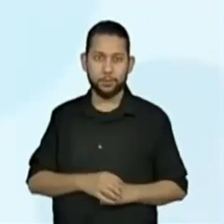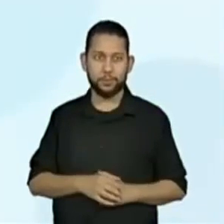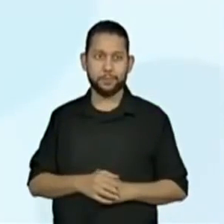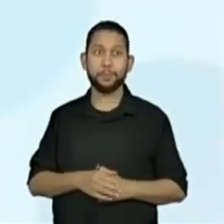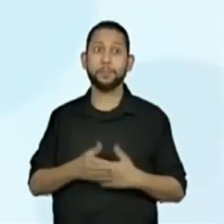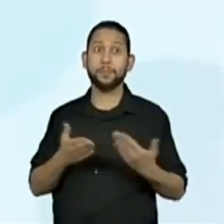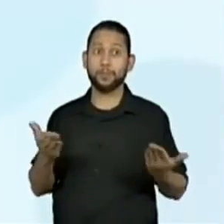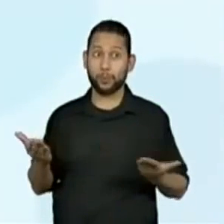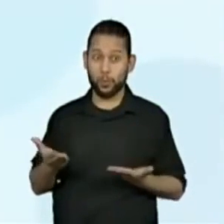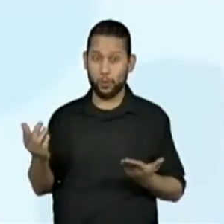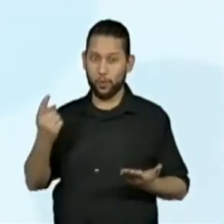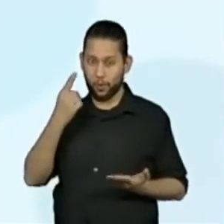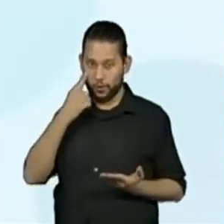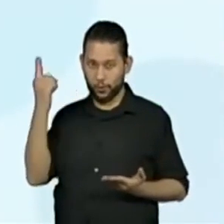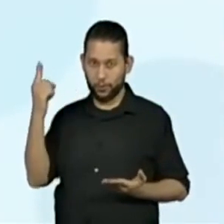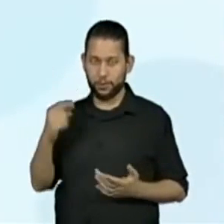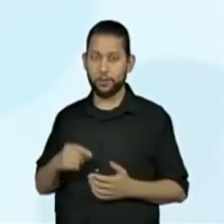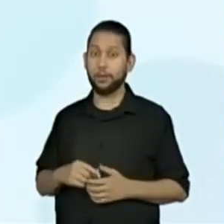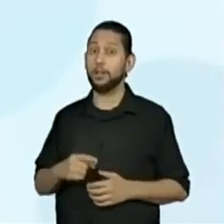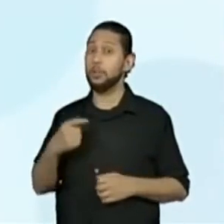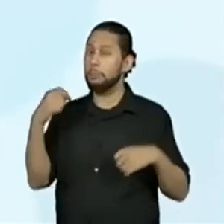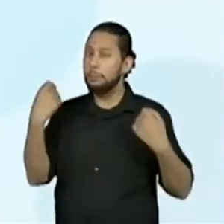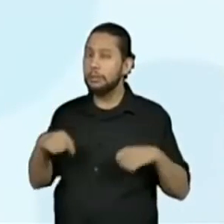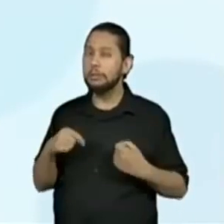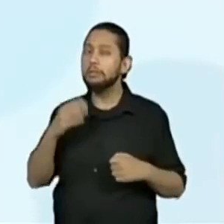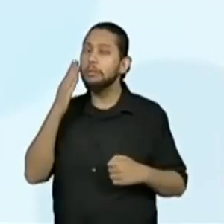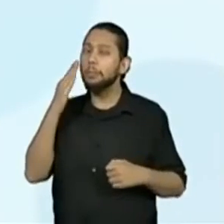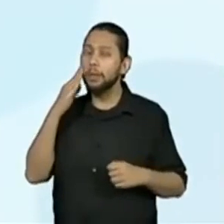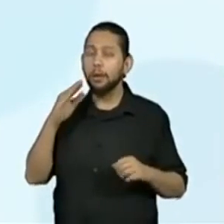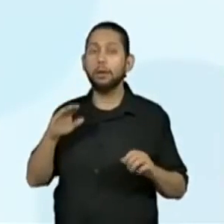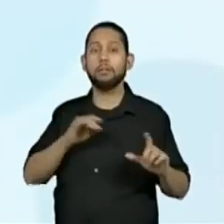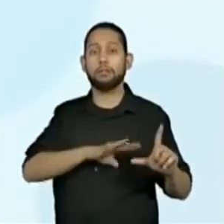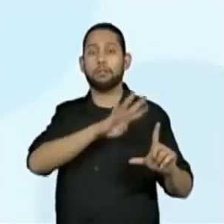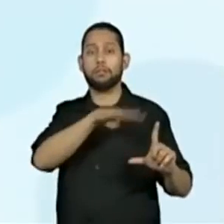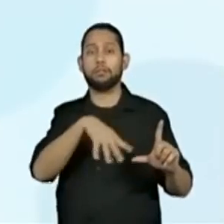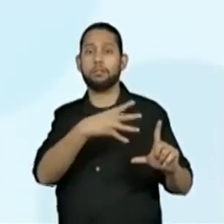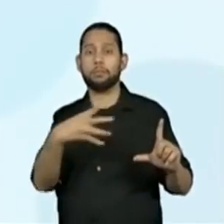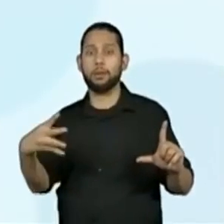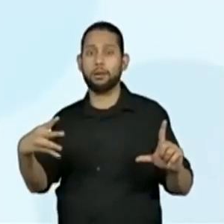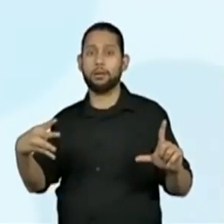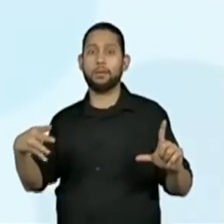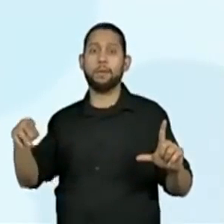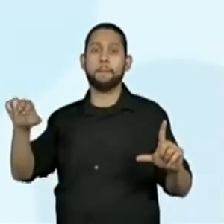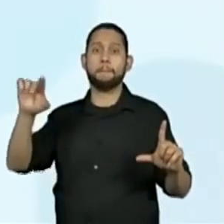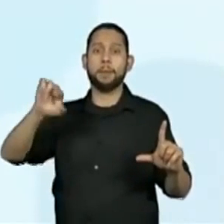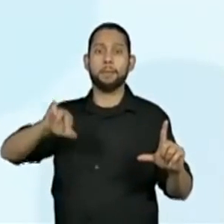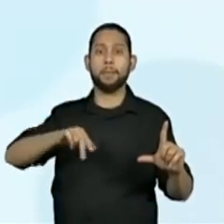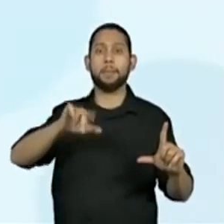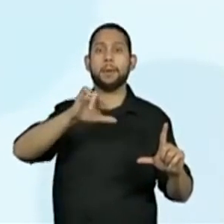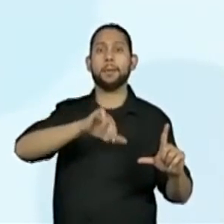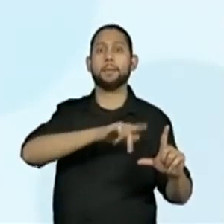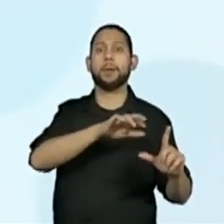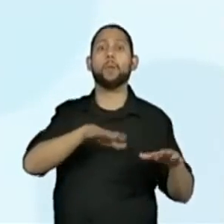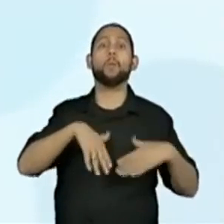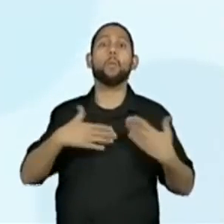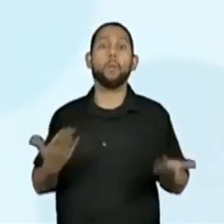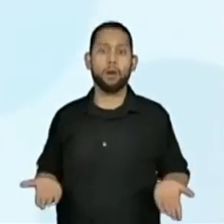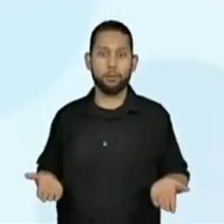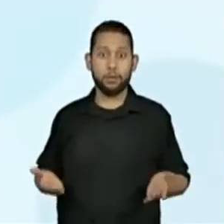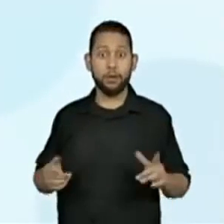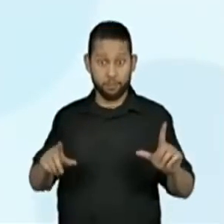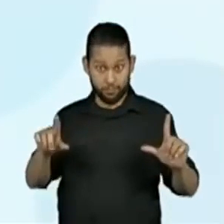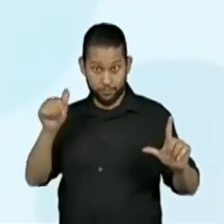qual será agora a nossa descoberta e desafio. Ajude Sara a encontrar o seu